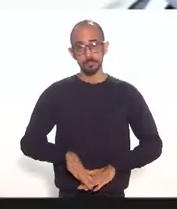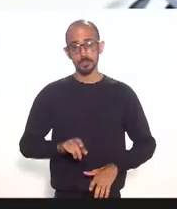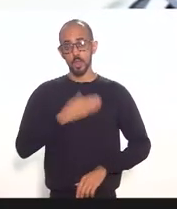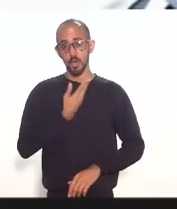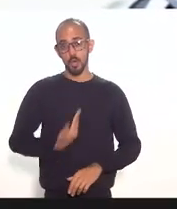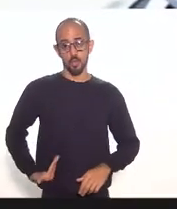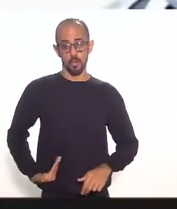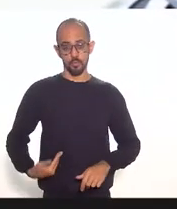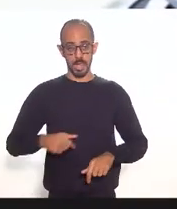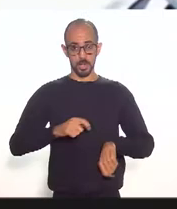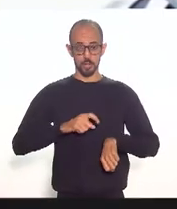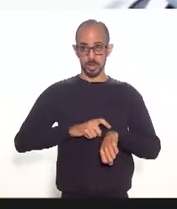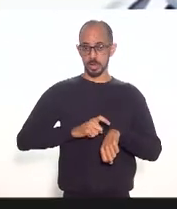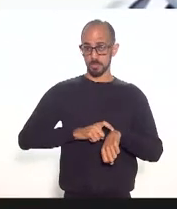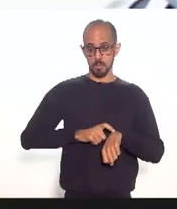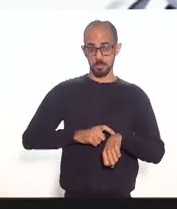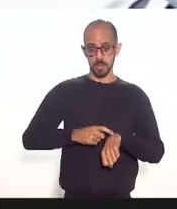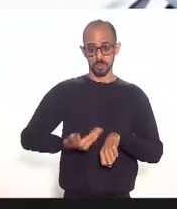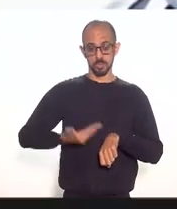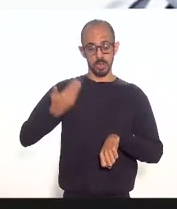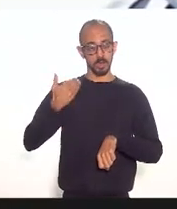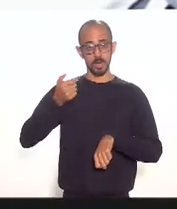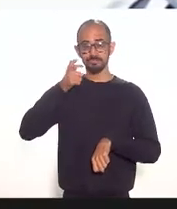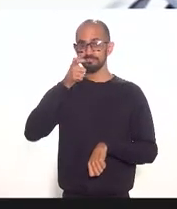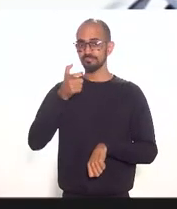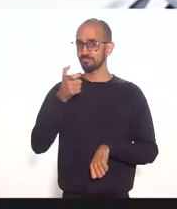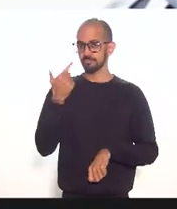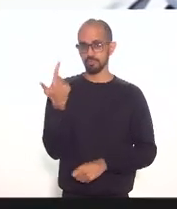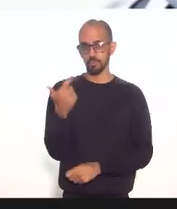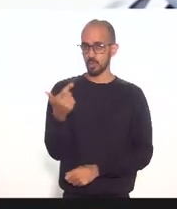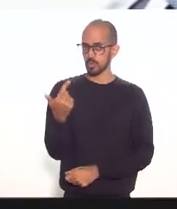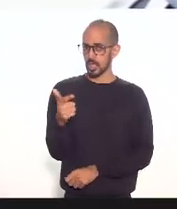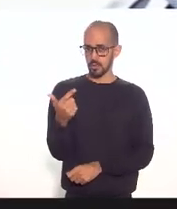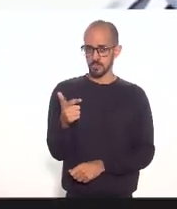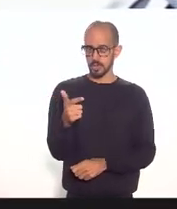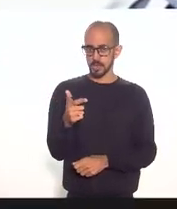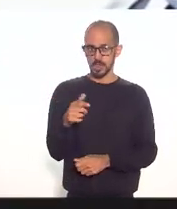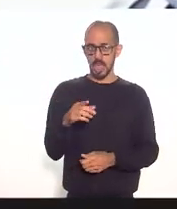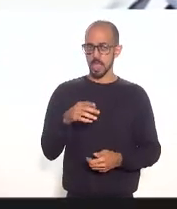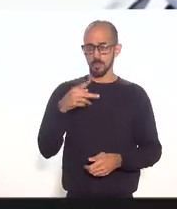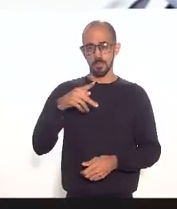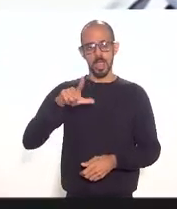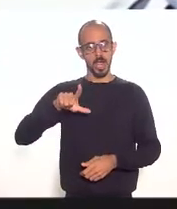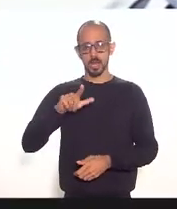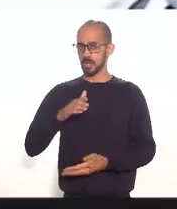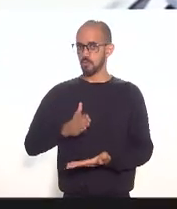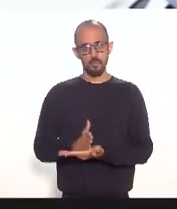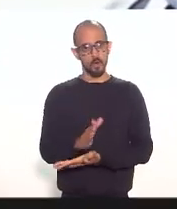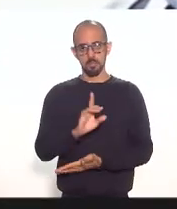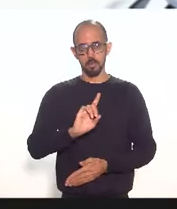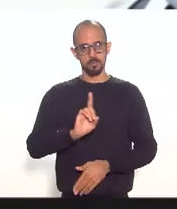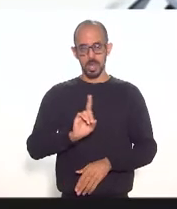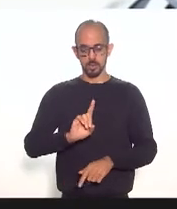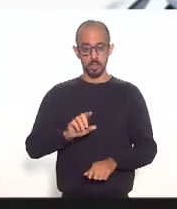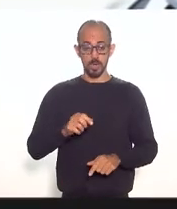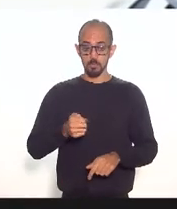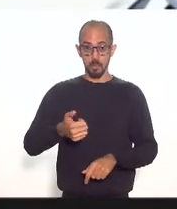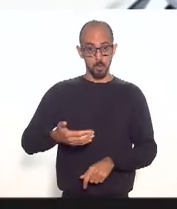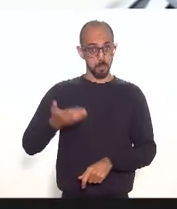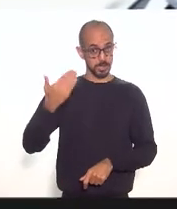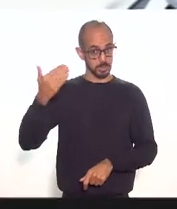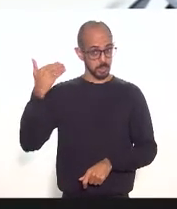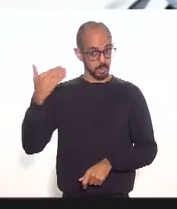governo, naquele período, não teve interesse, o projeto não foi a pausa. Agora, recentemente,